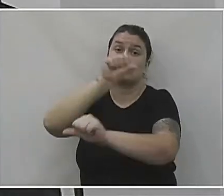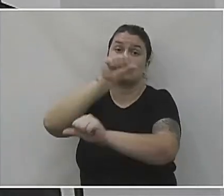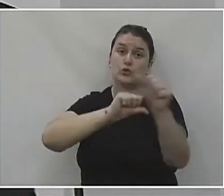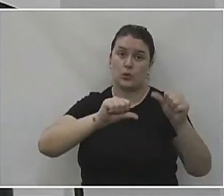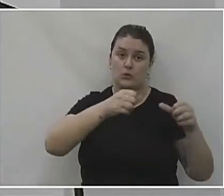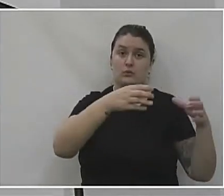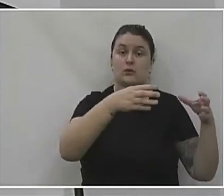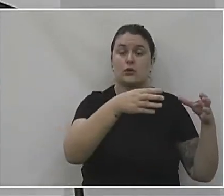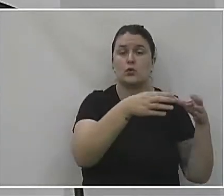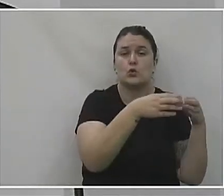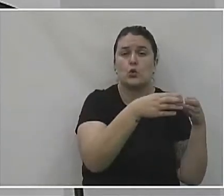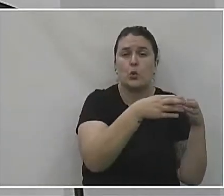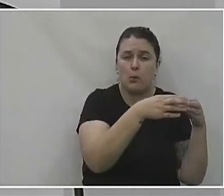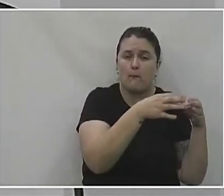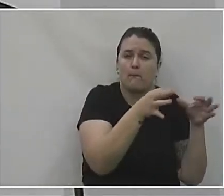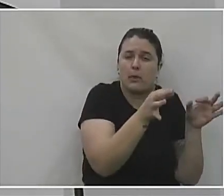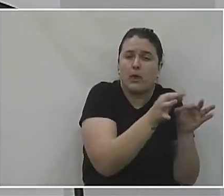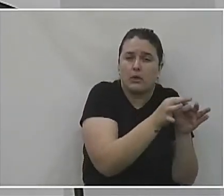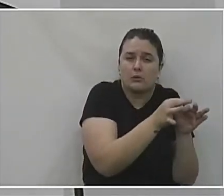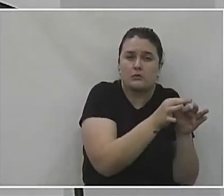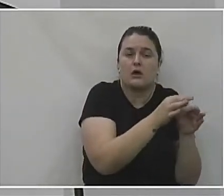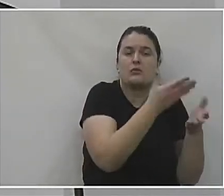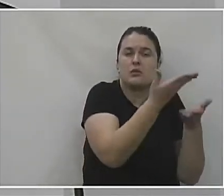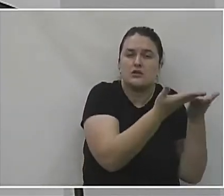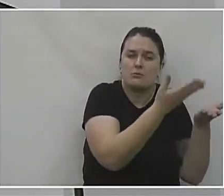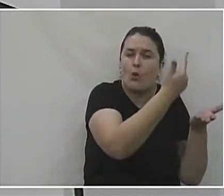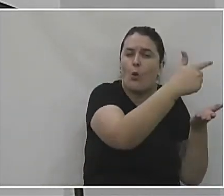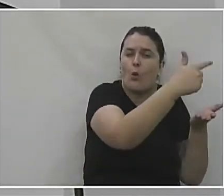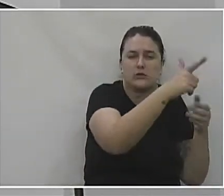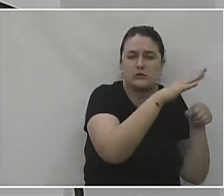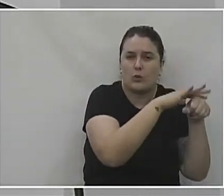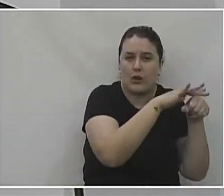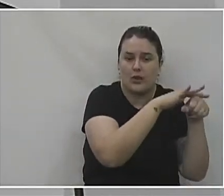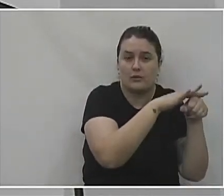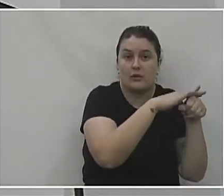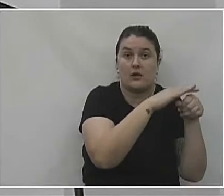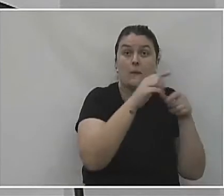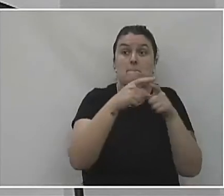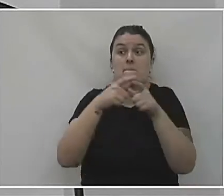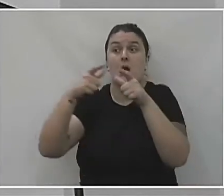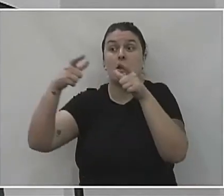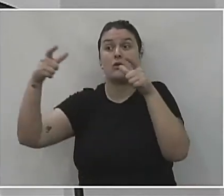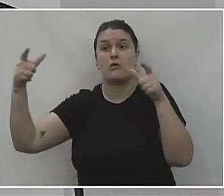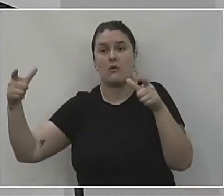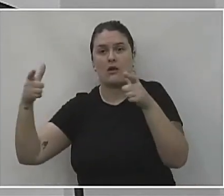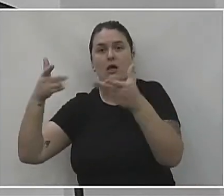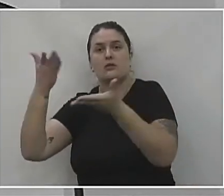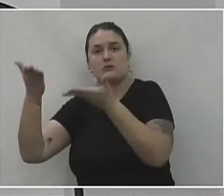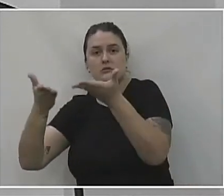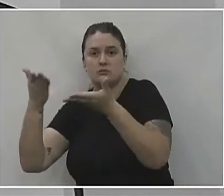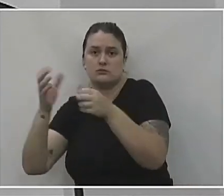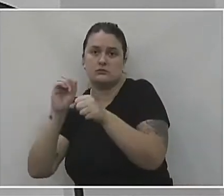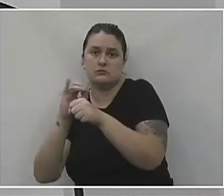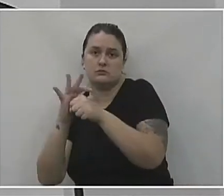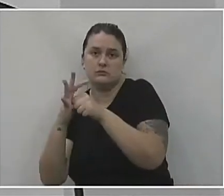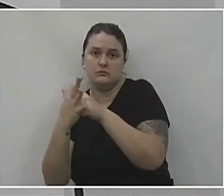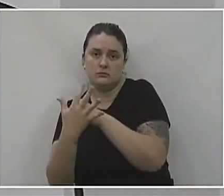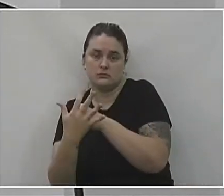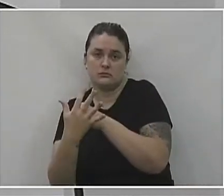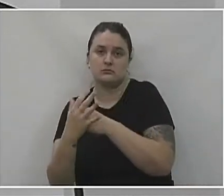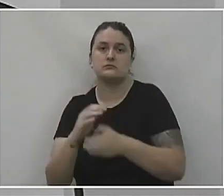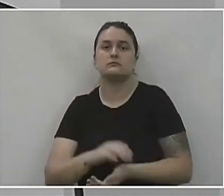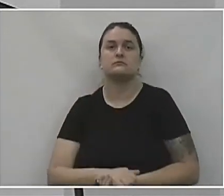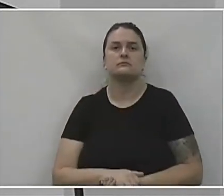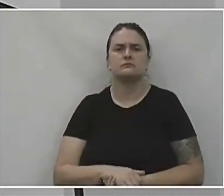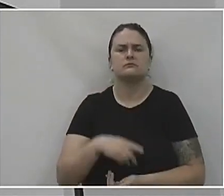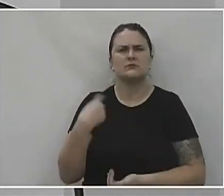em clínica e toda a outra parte que era muito maior em COVID. A partir desse momento, a